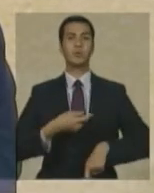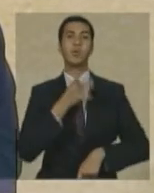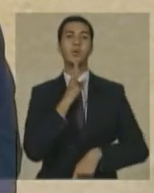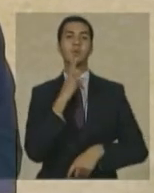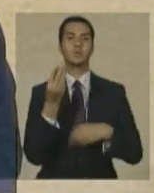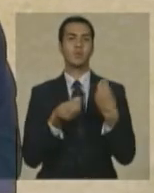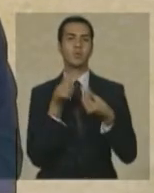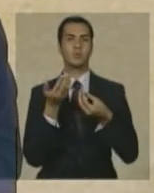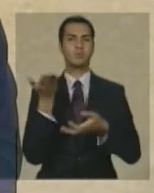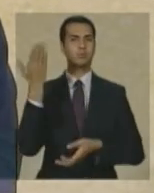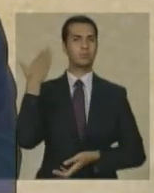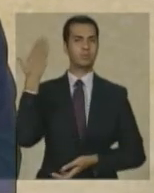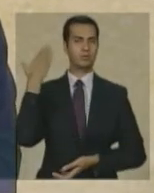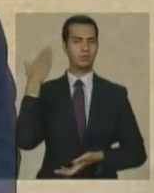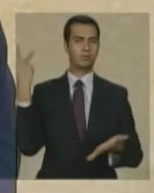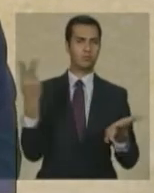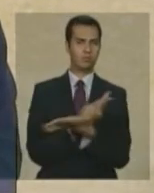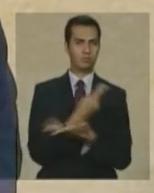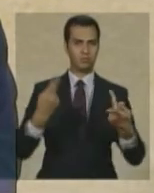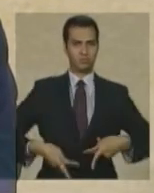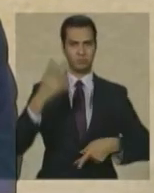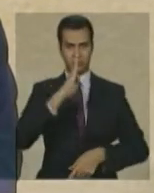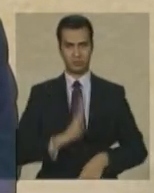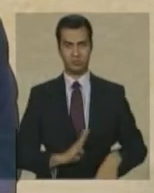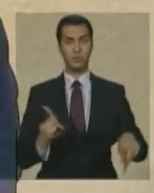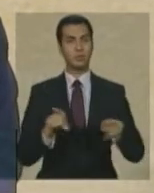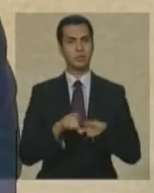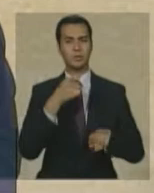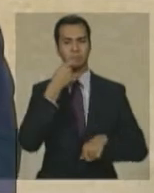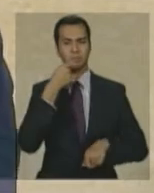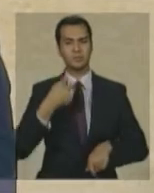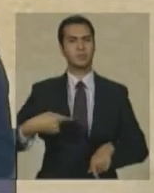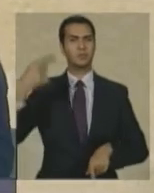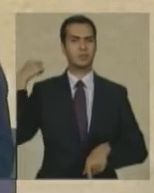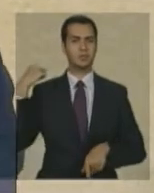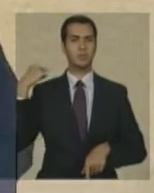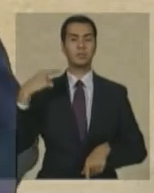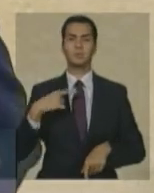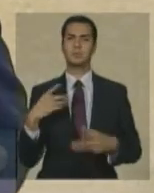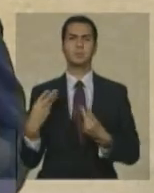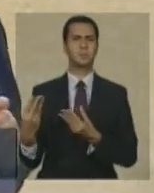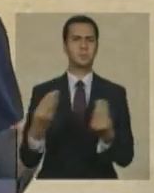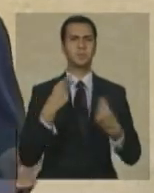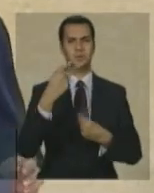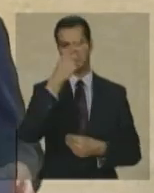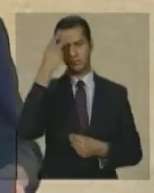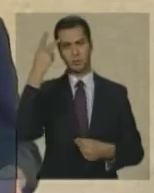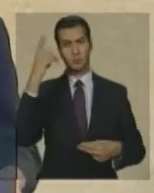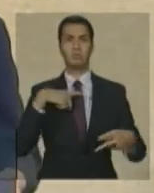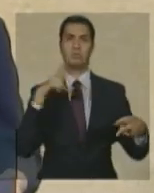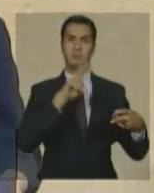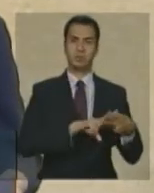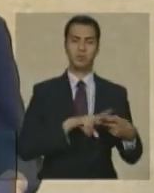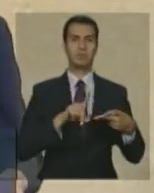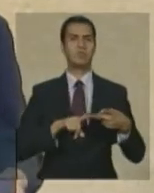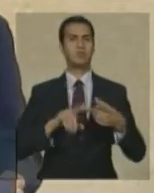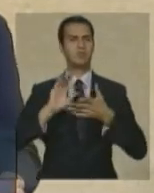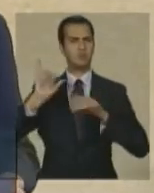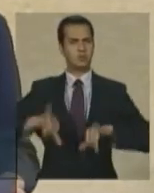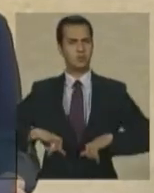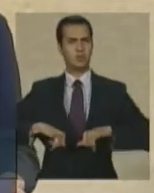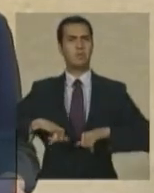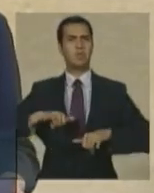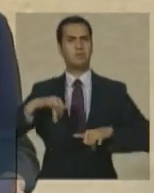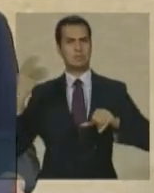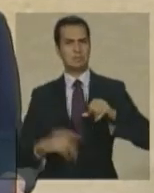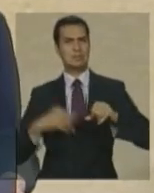principalmente o passado recente quando muitas pessoas foram presas foram torturadas e foram